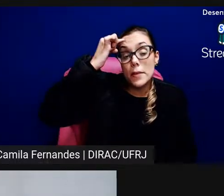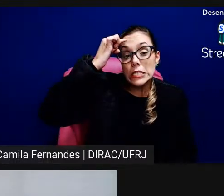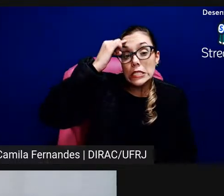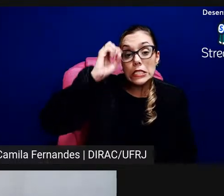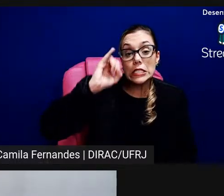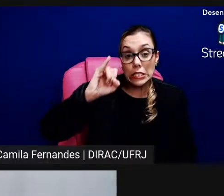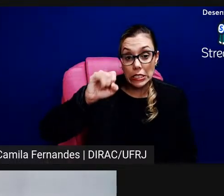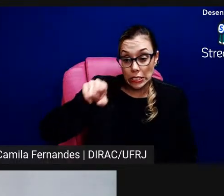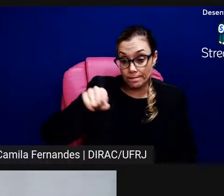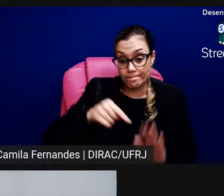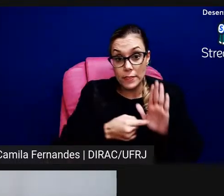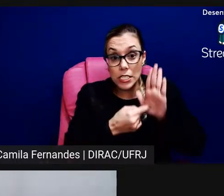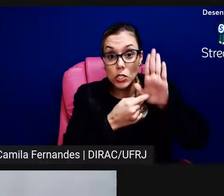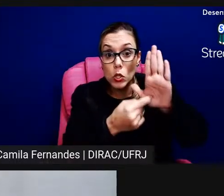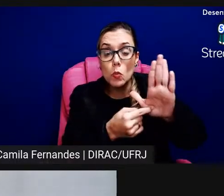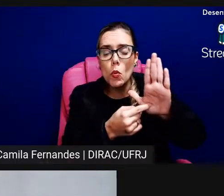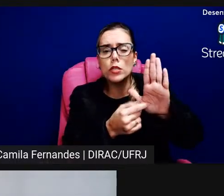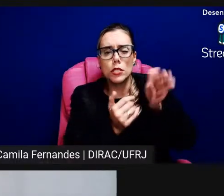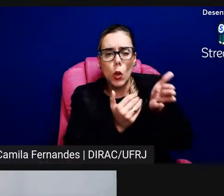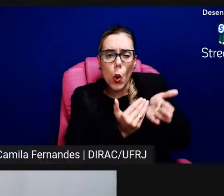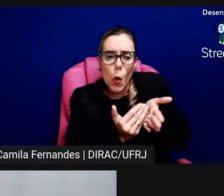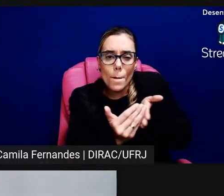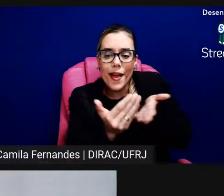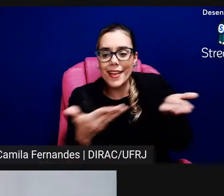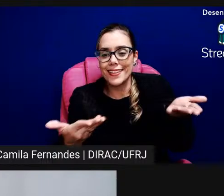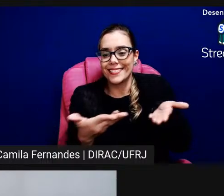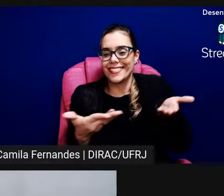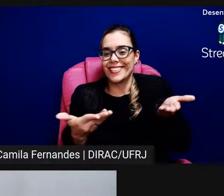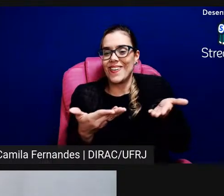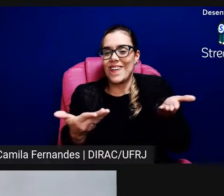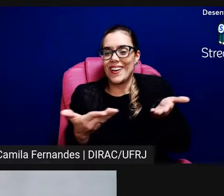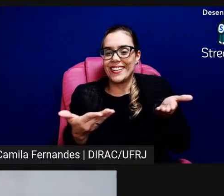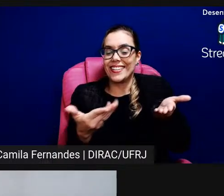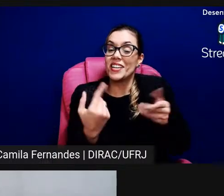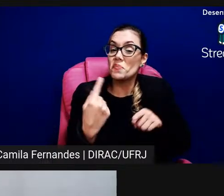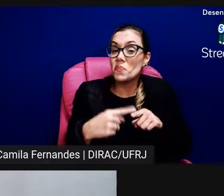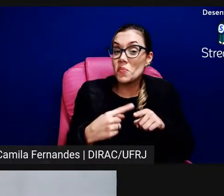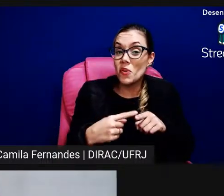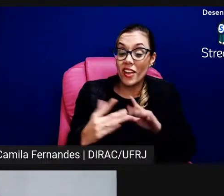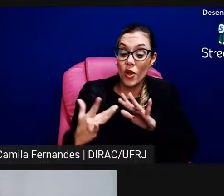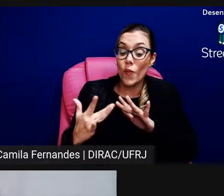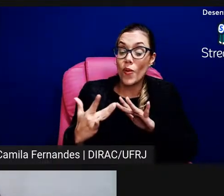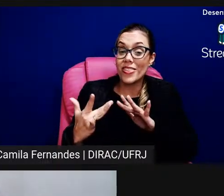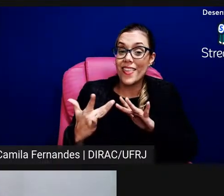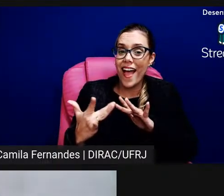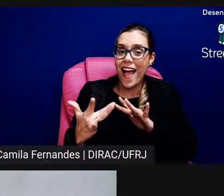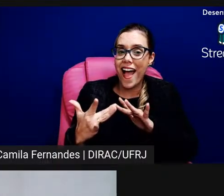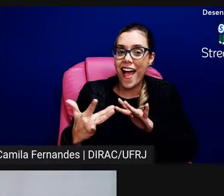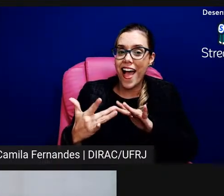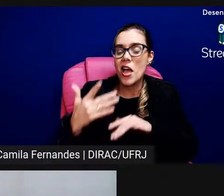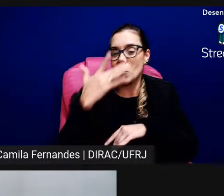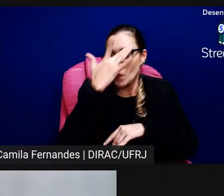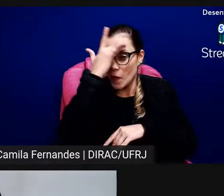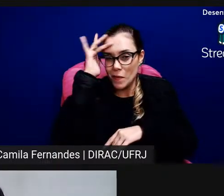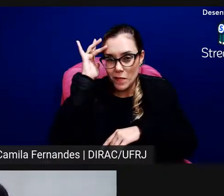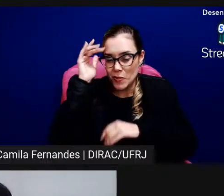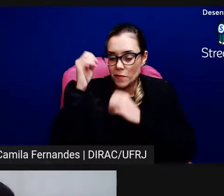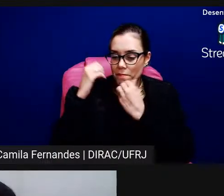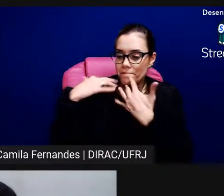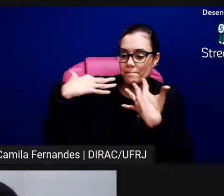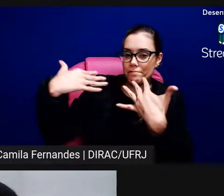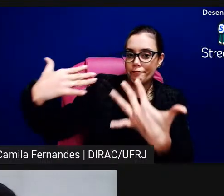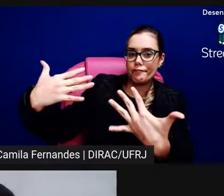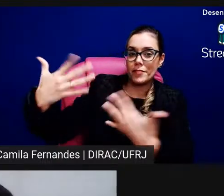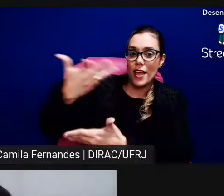começando né o contato do público com a obra esse mediar o contato do público com as obras com a